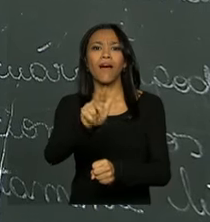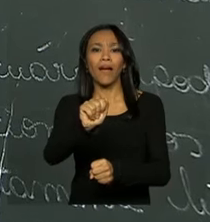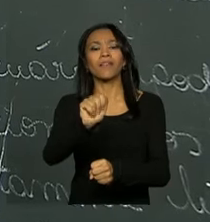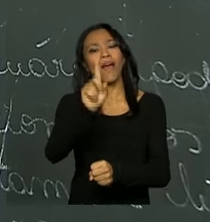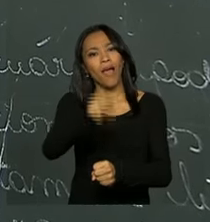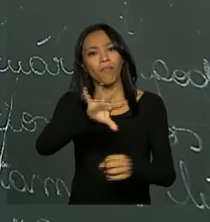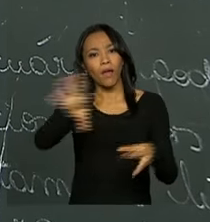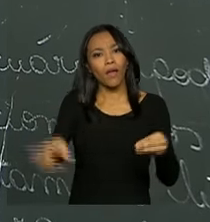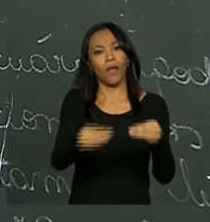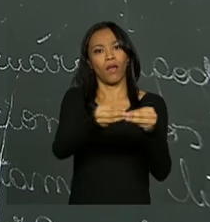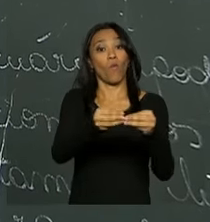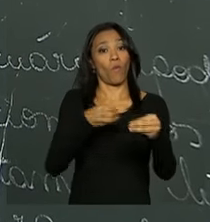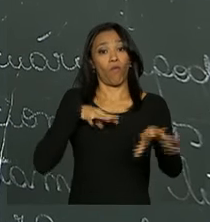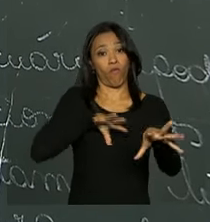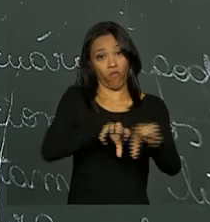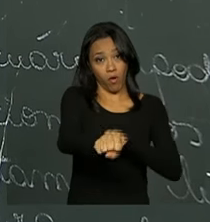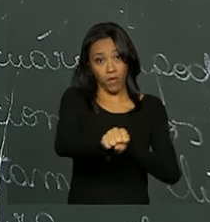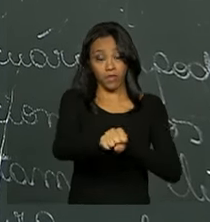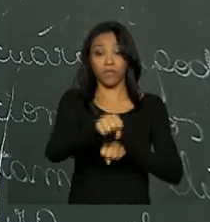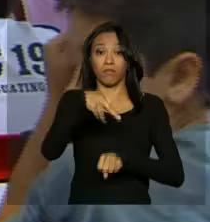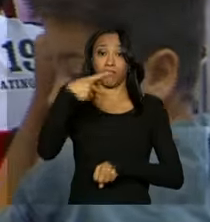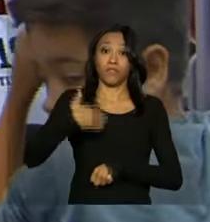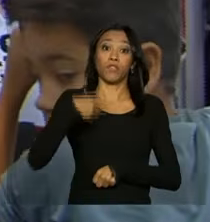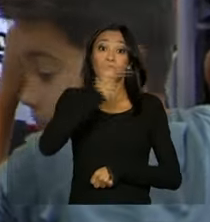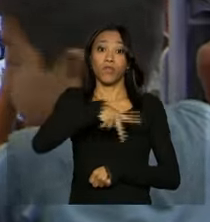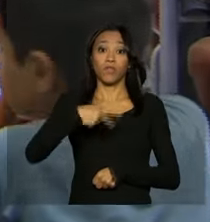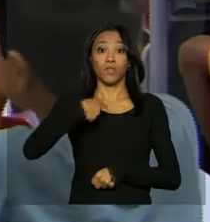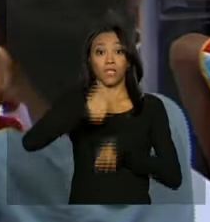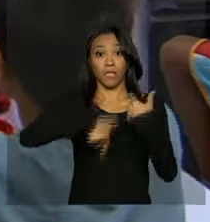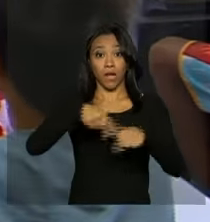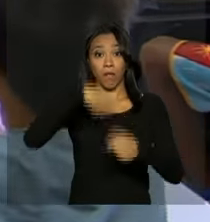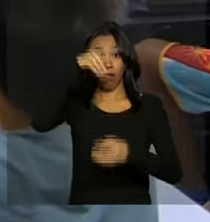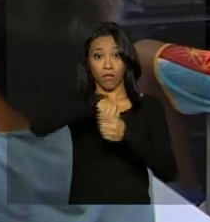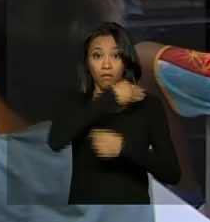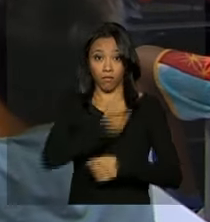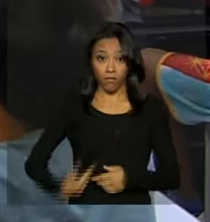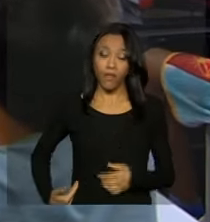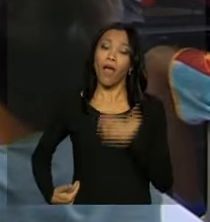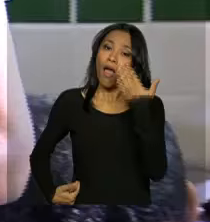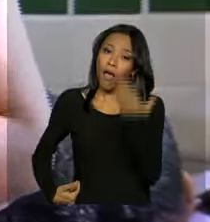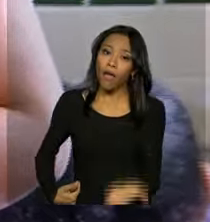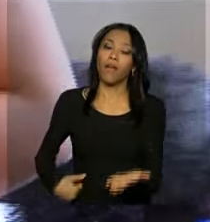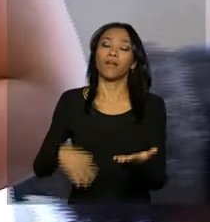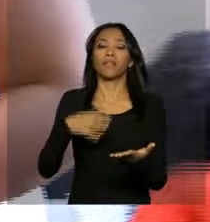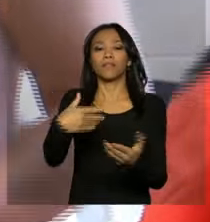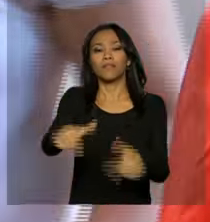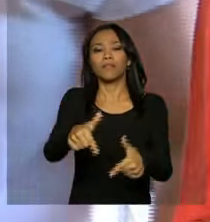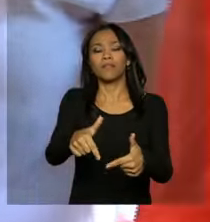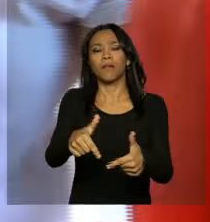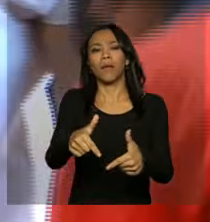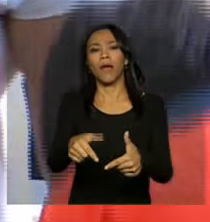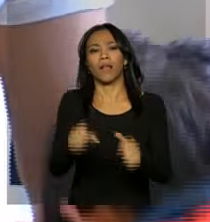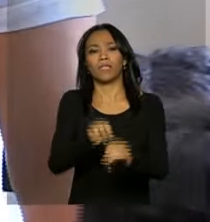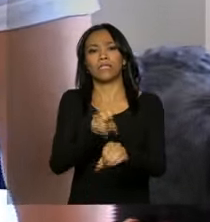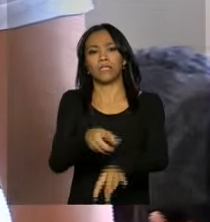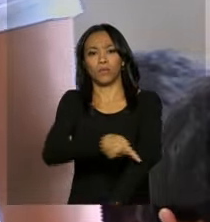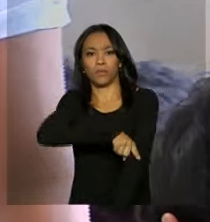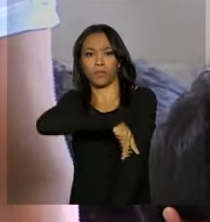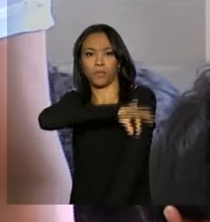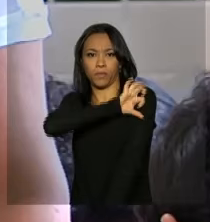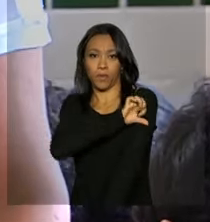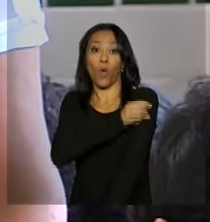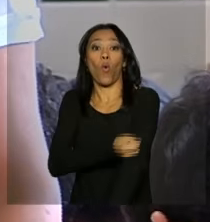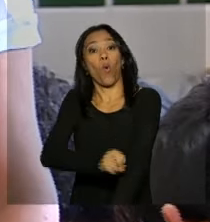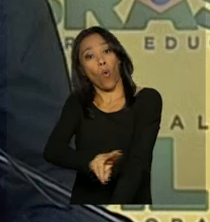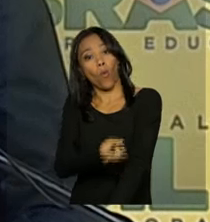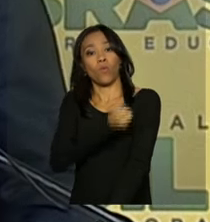complementar a formação de professores da rede pública de ensino. São os professores que atuam nos anos finais do ensino fundamental ou no